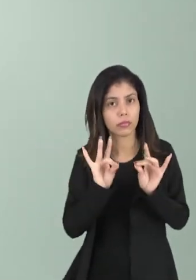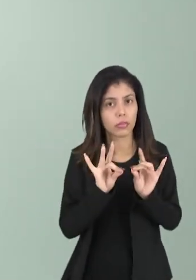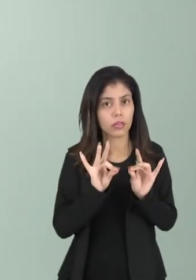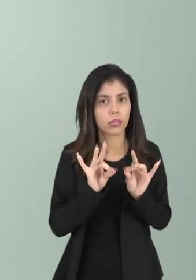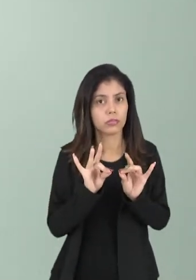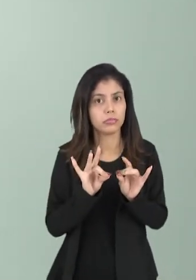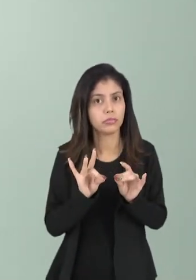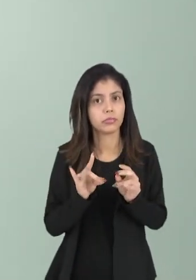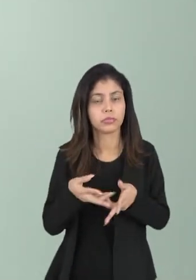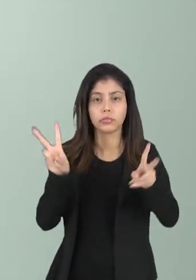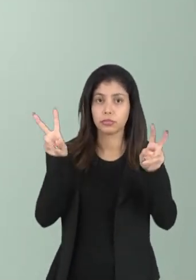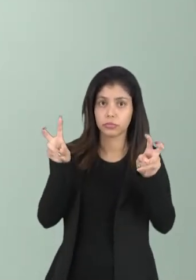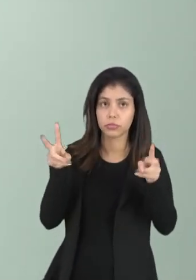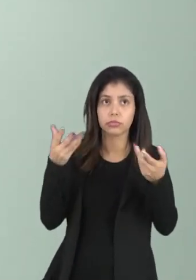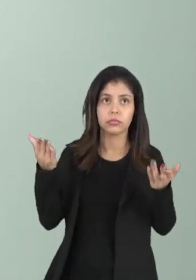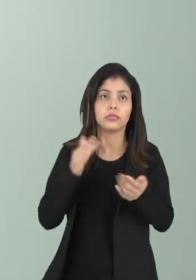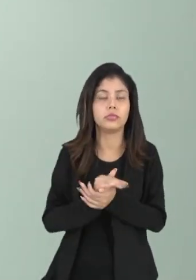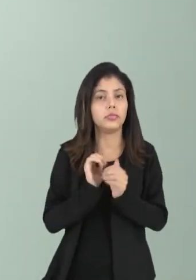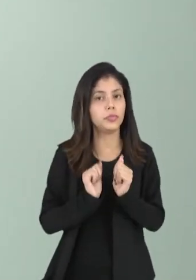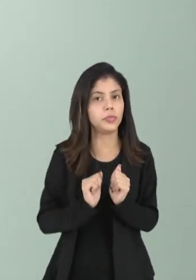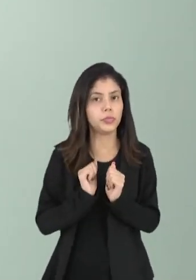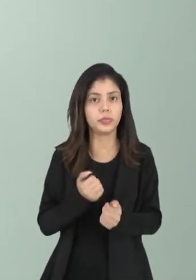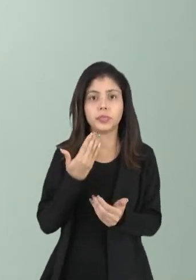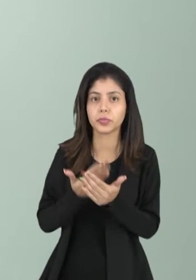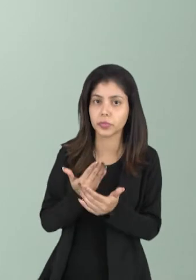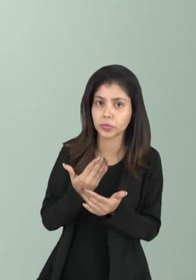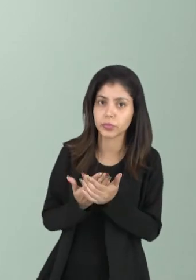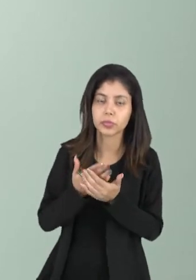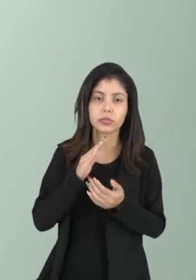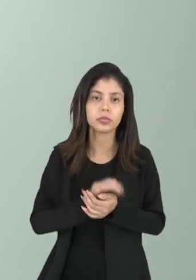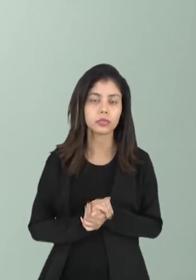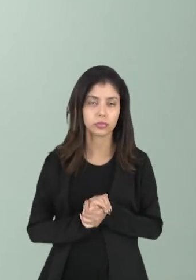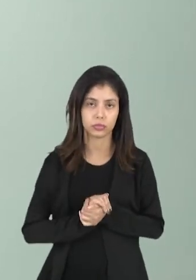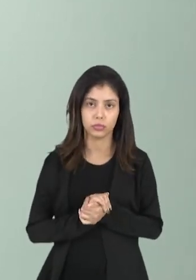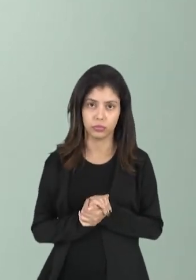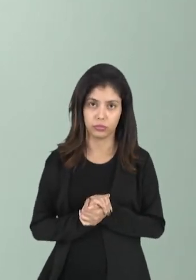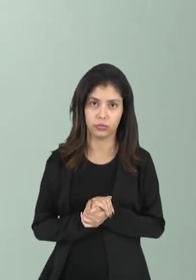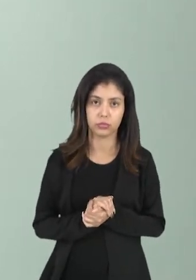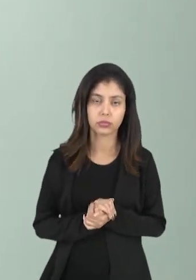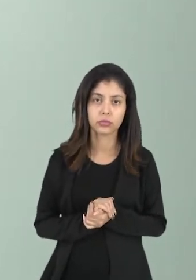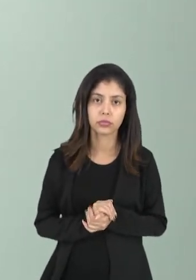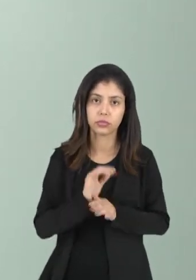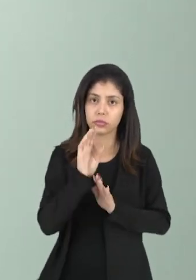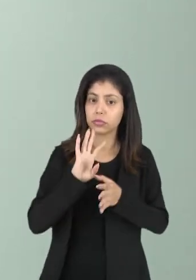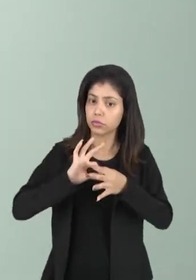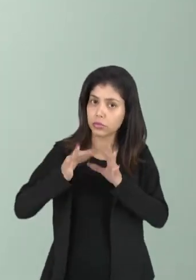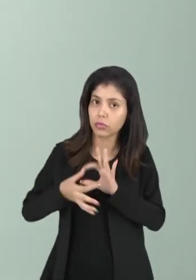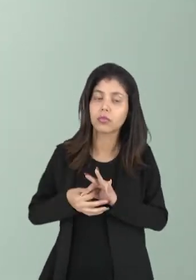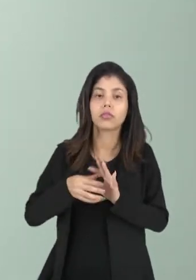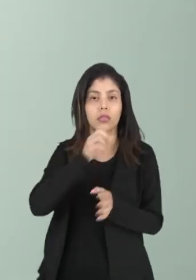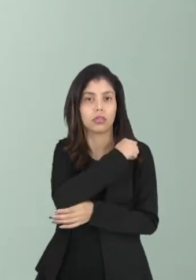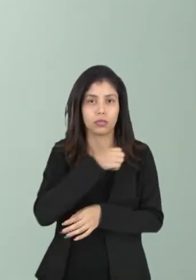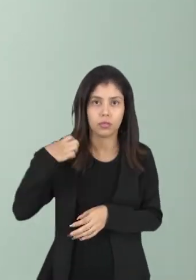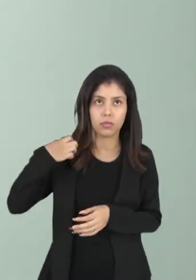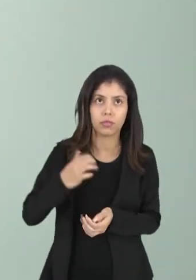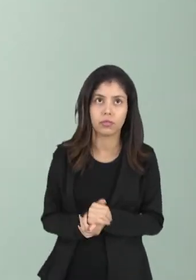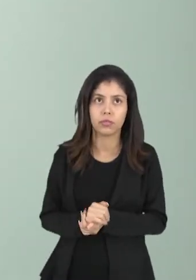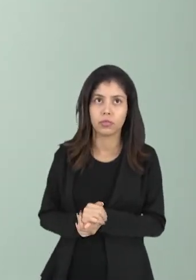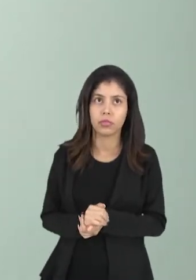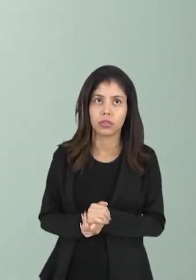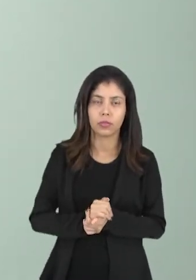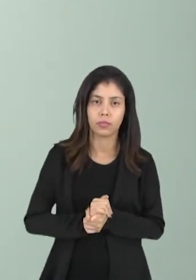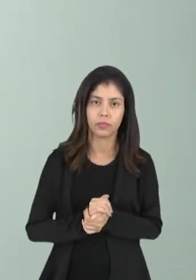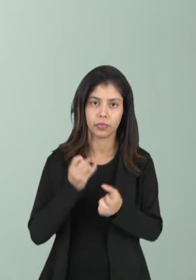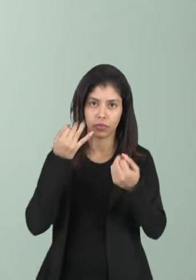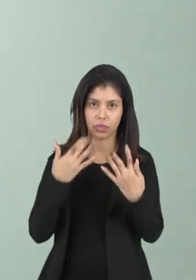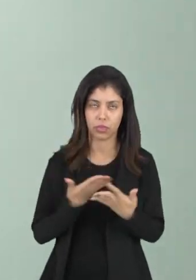justamente essa temática que a gente pode estar estudando, e isso justamente no contexto do Aristóteles. Então, vamos para os enunciados,